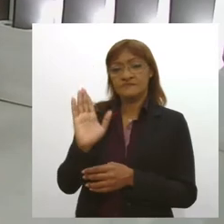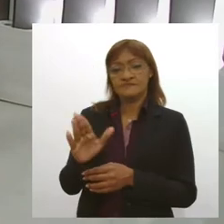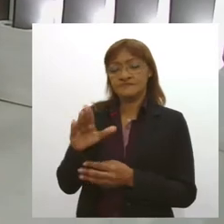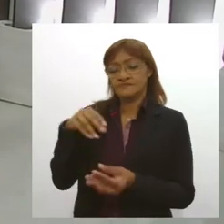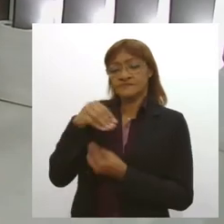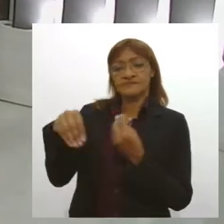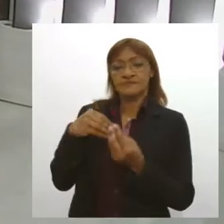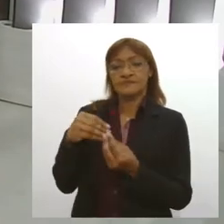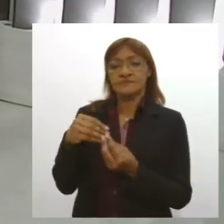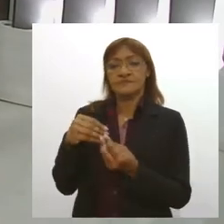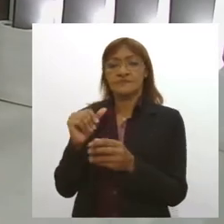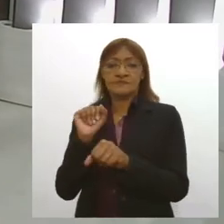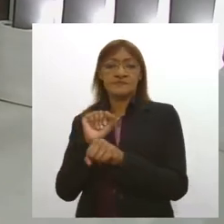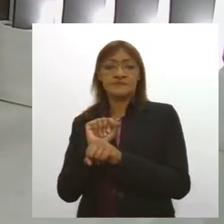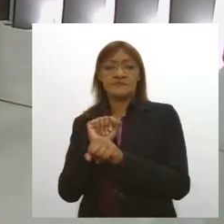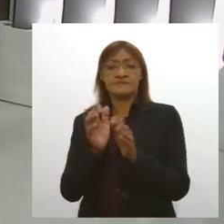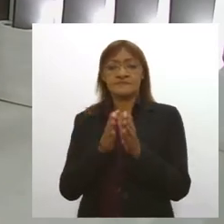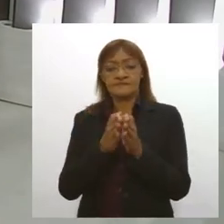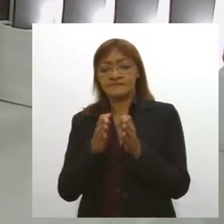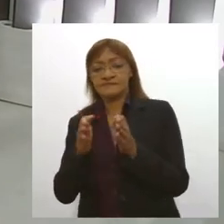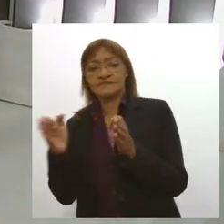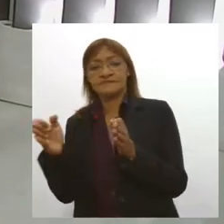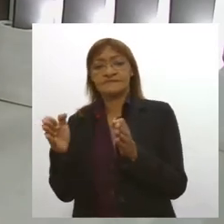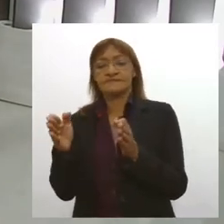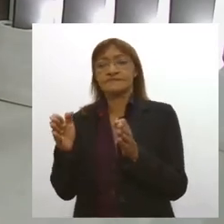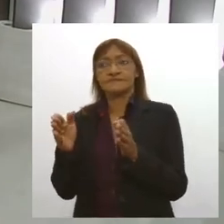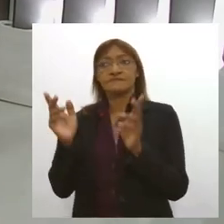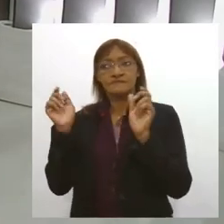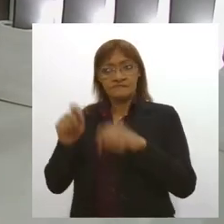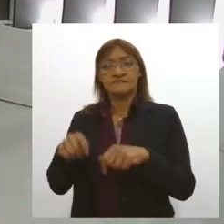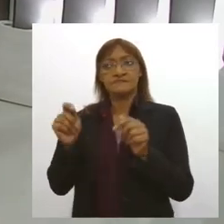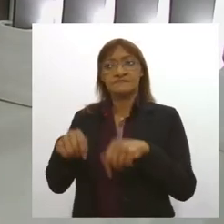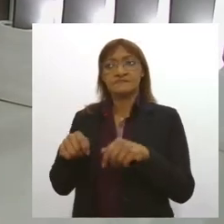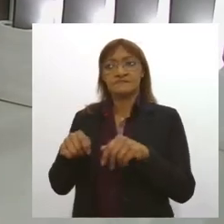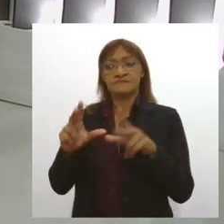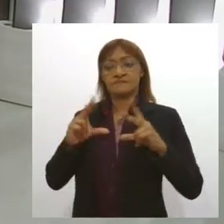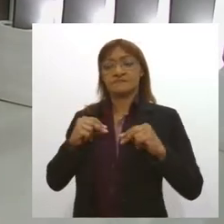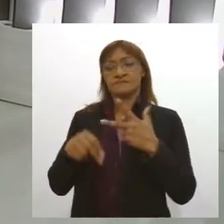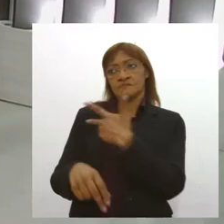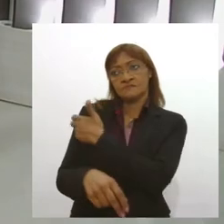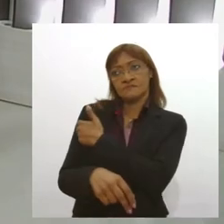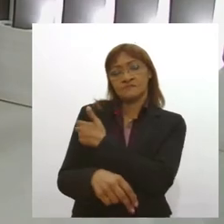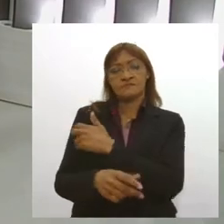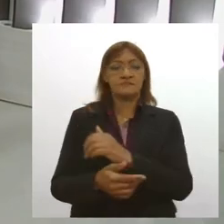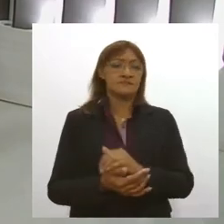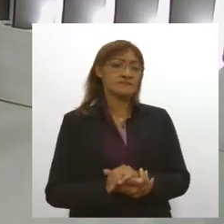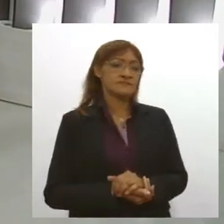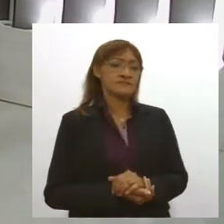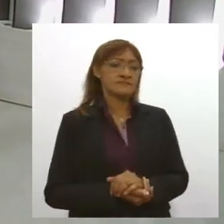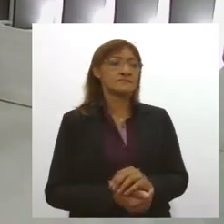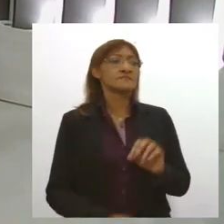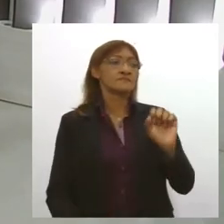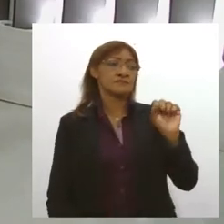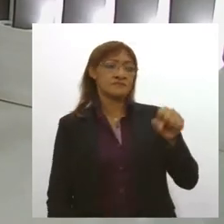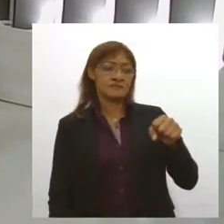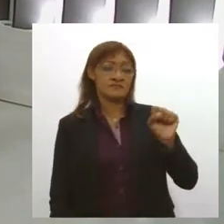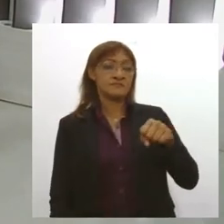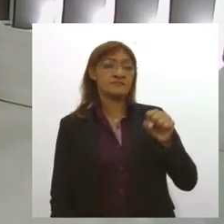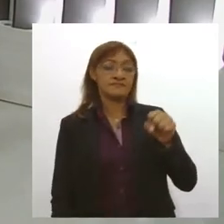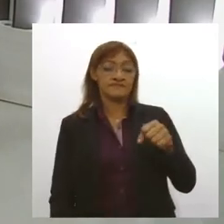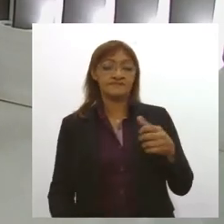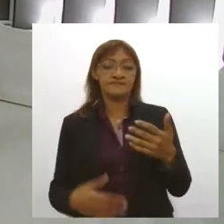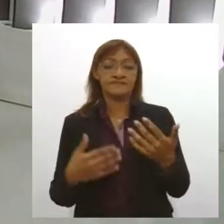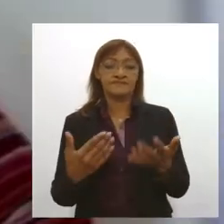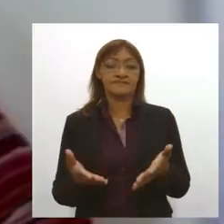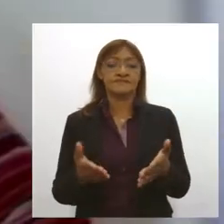coquetel, ela tem que esperar um prazo, um tempo mínimo para poder tomar a vacina da Covid-19? Isso. Como o medicamento ainda